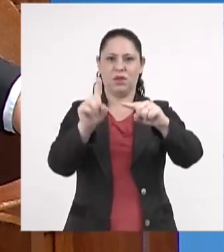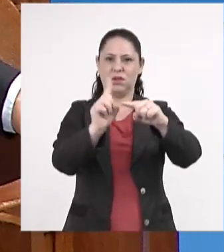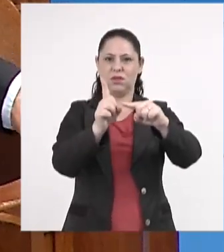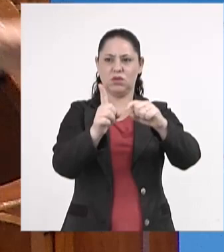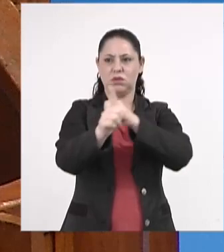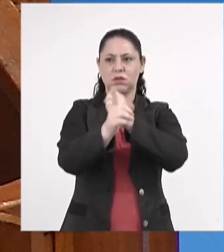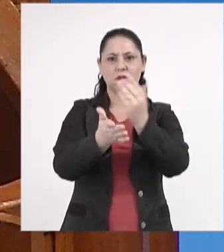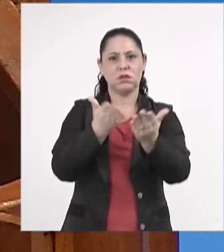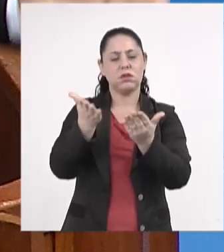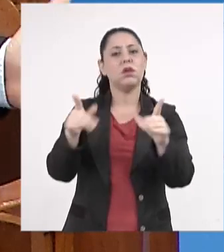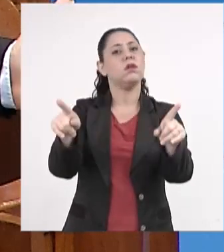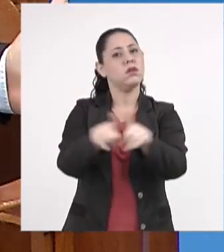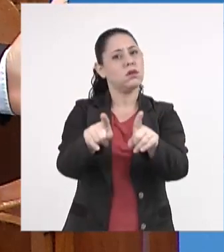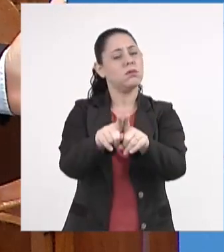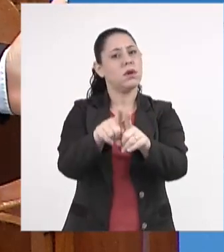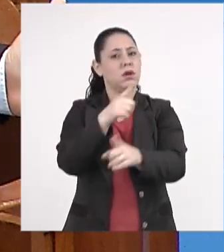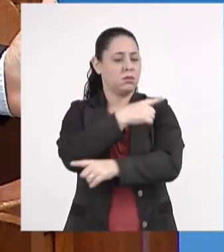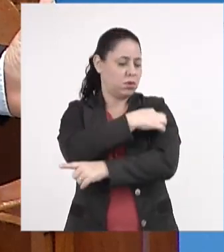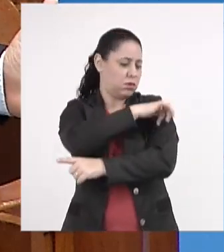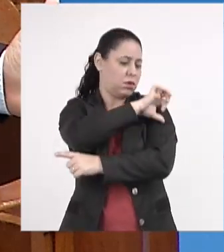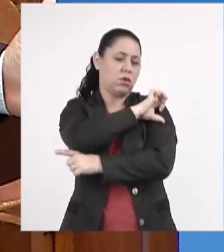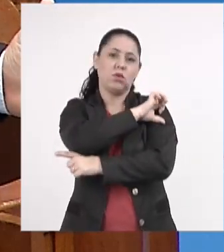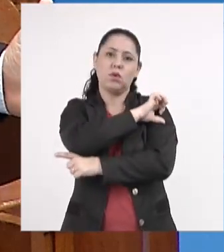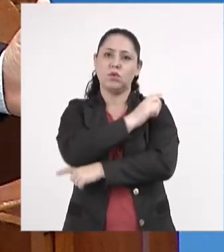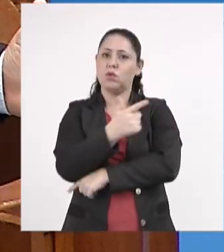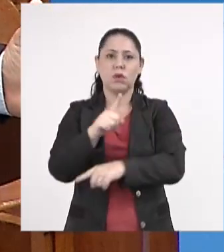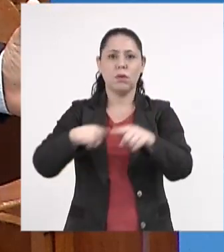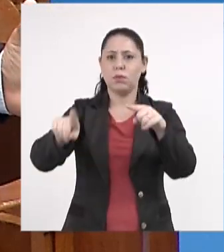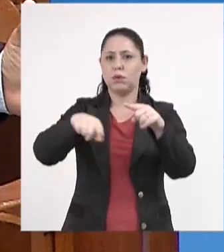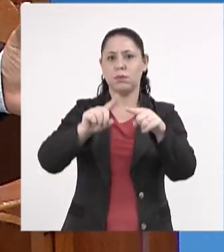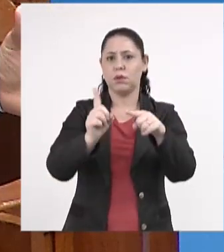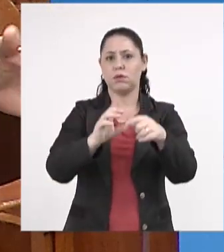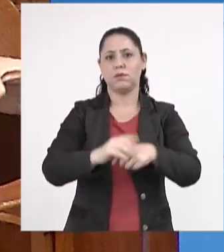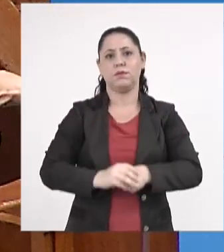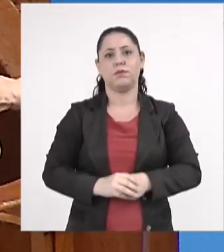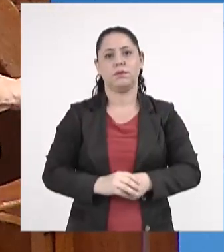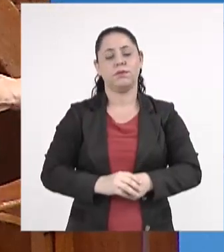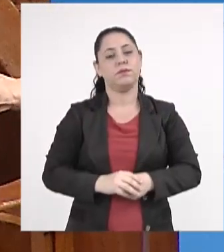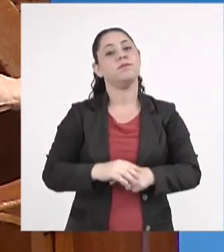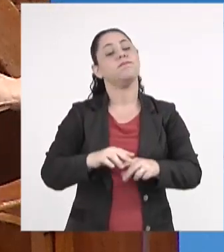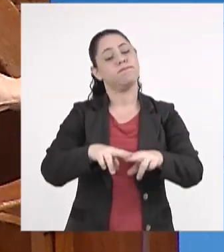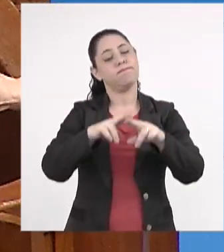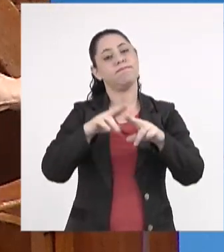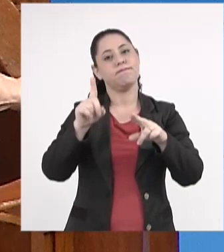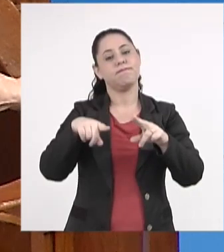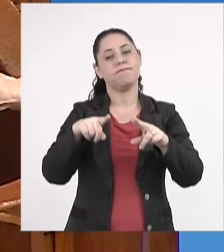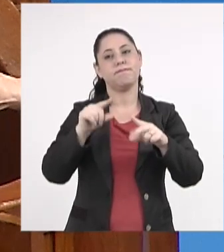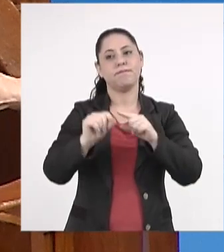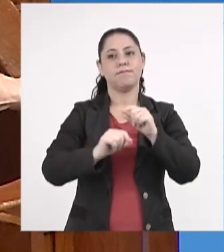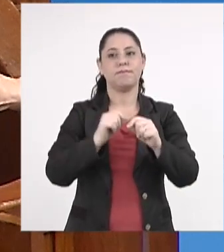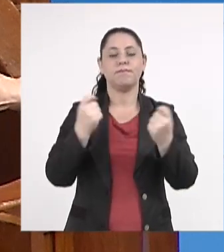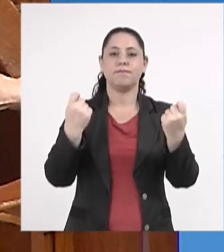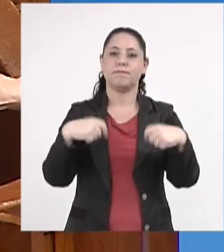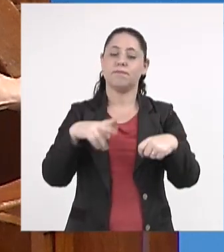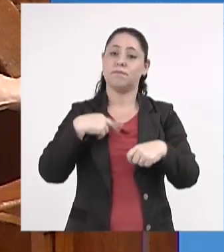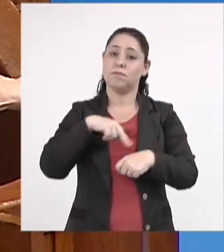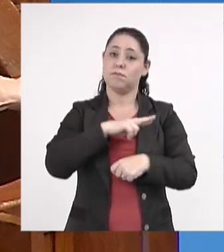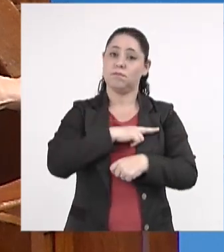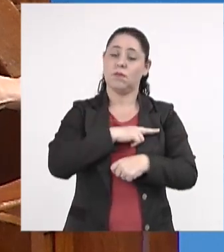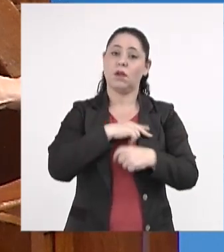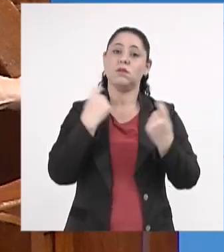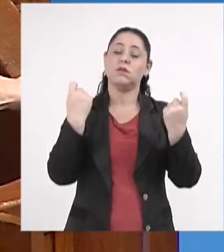de atender também o ensino fundamental. Então, essa é uma situação que nós